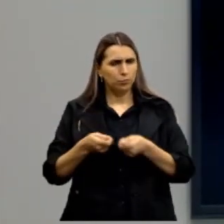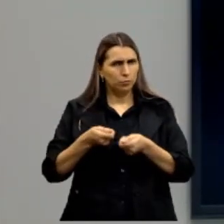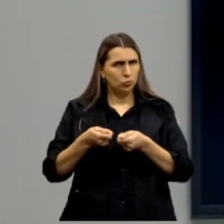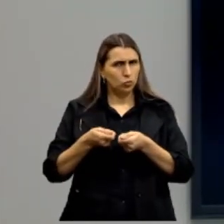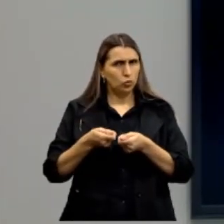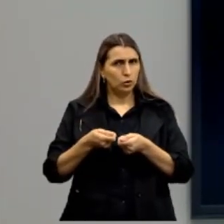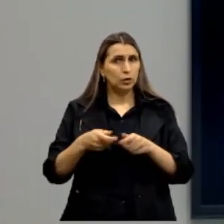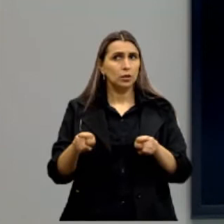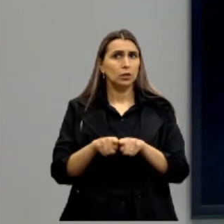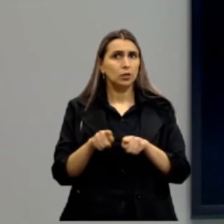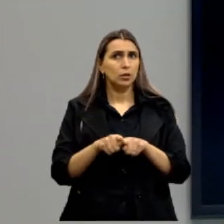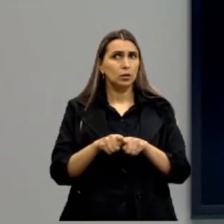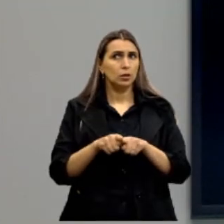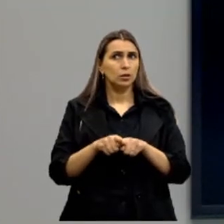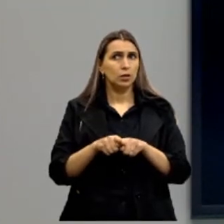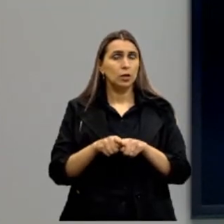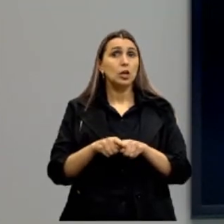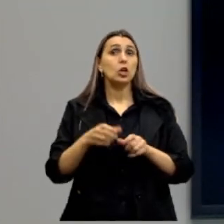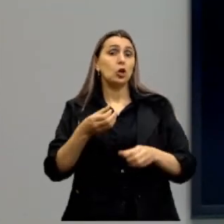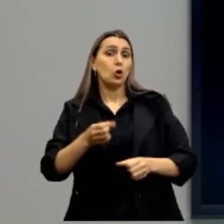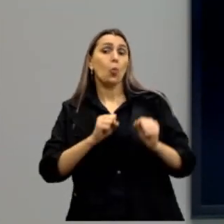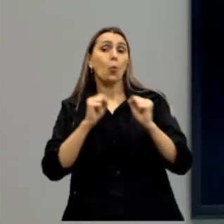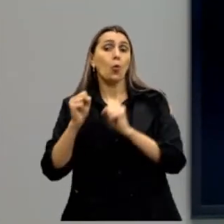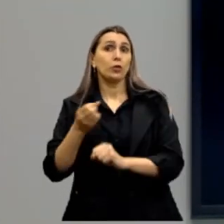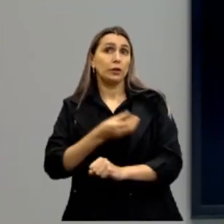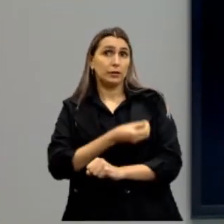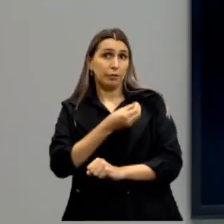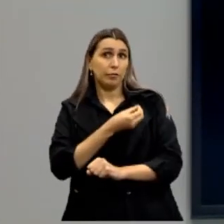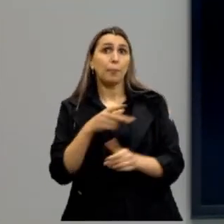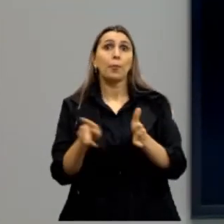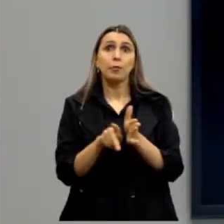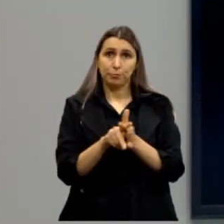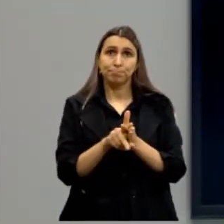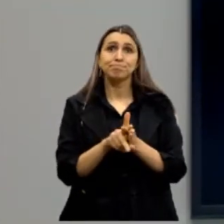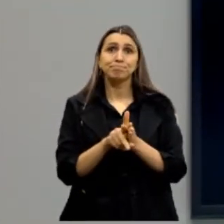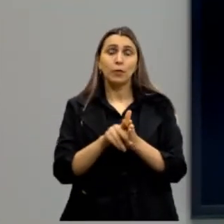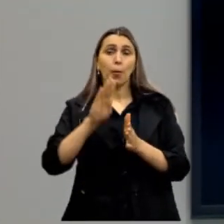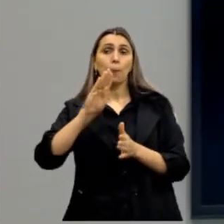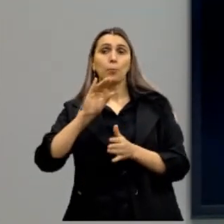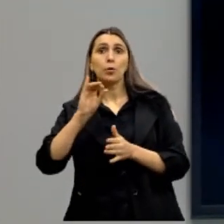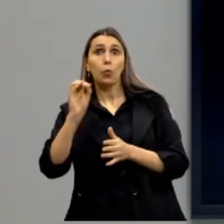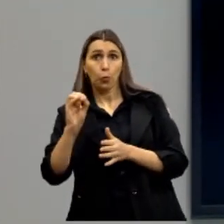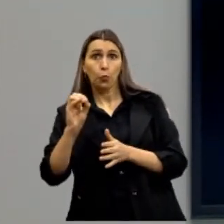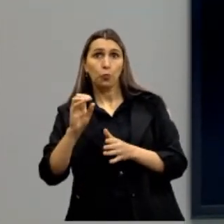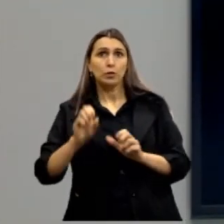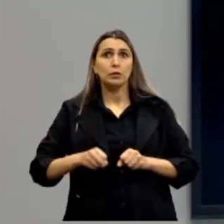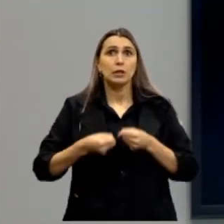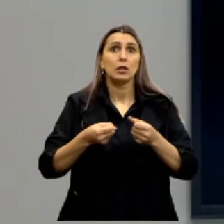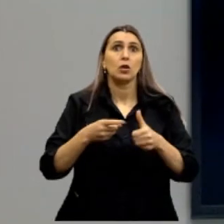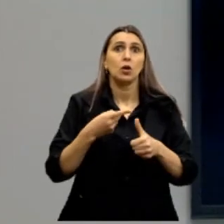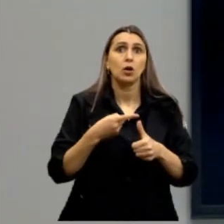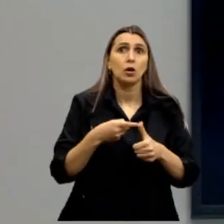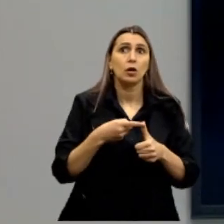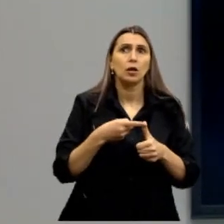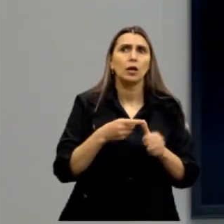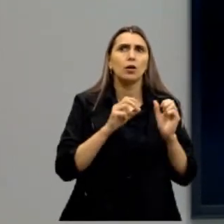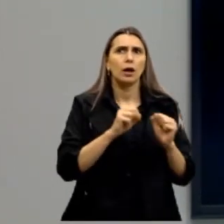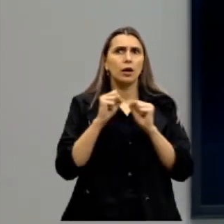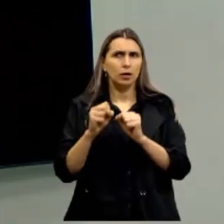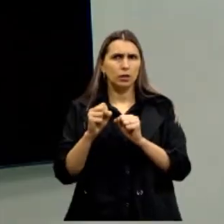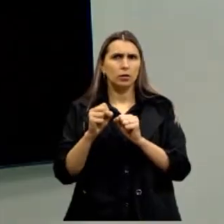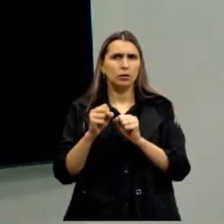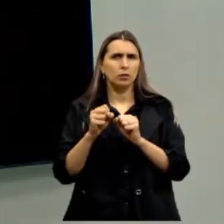e o poder, ou seja, o biopoder é aquele poder da própria vida, do Bios. Definiu o primeiro como aquele que